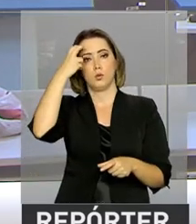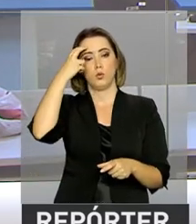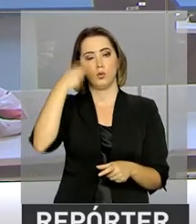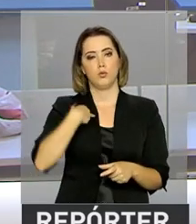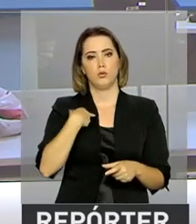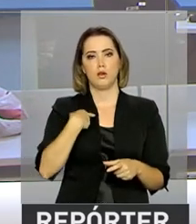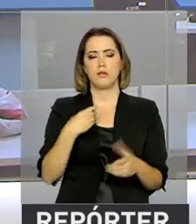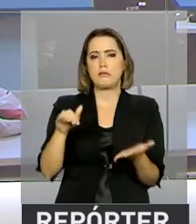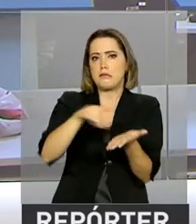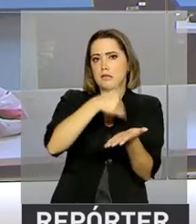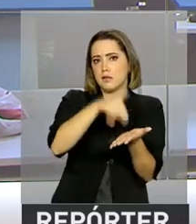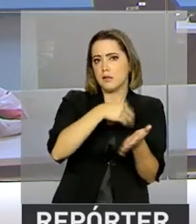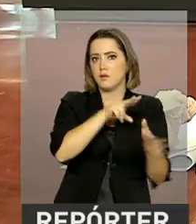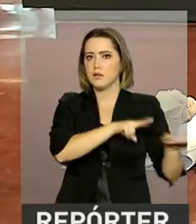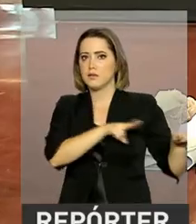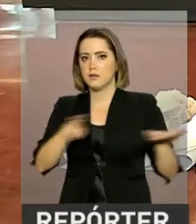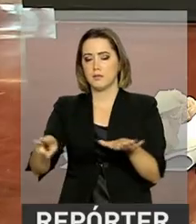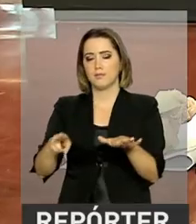Nacional dos Museus.